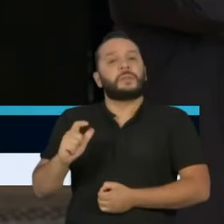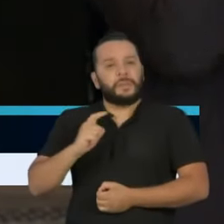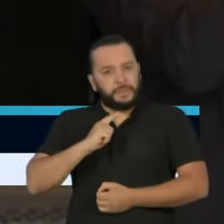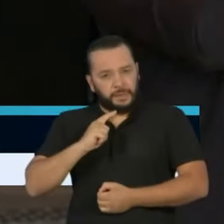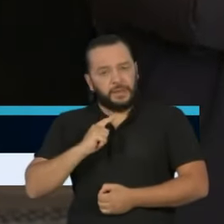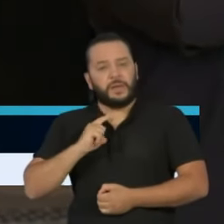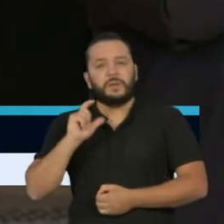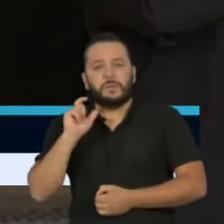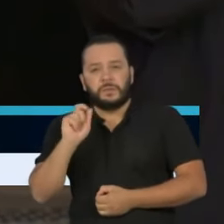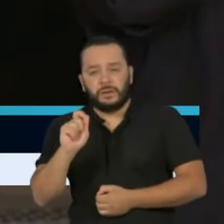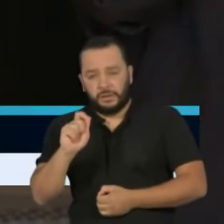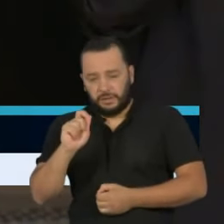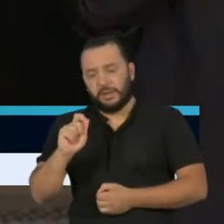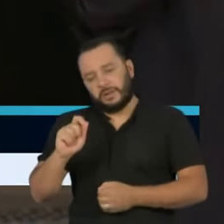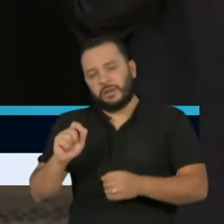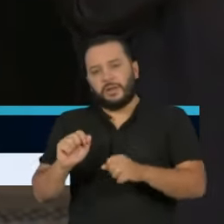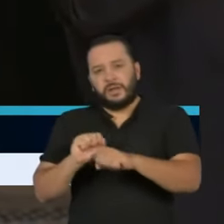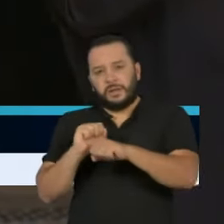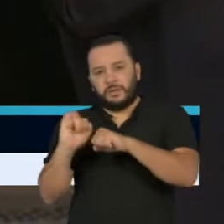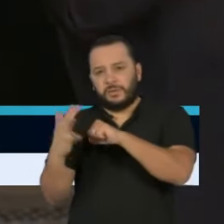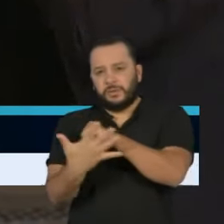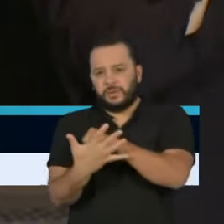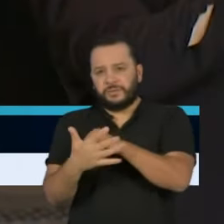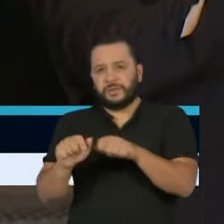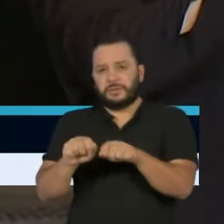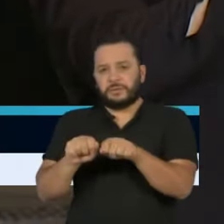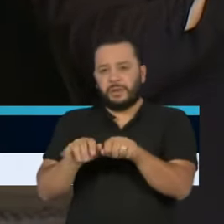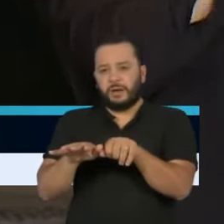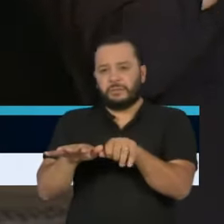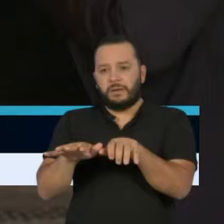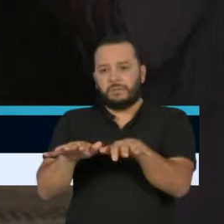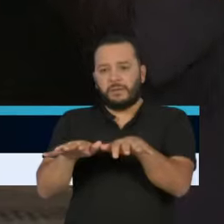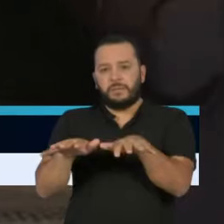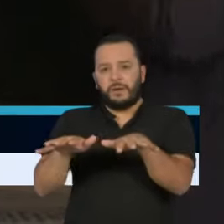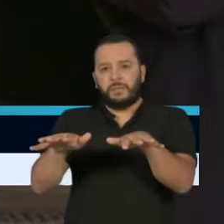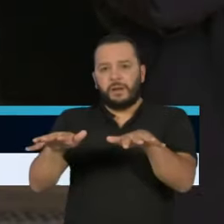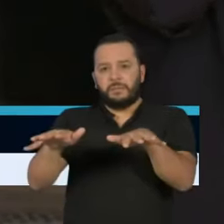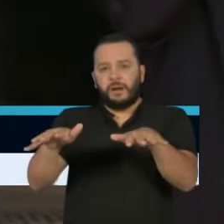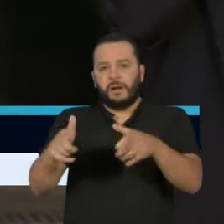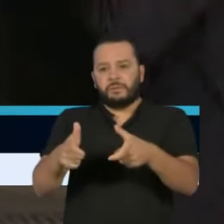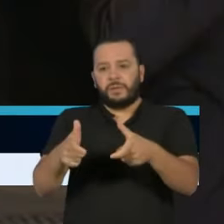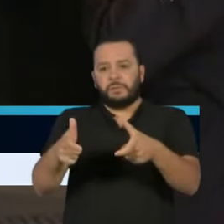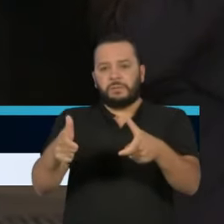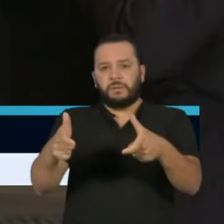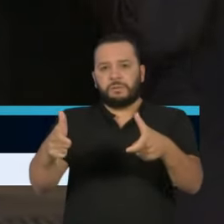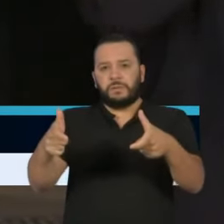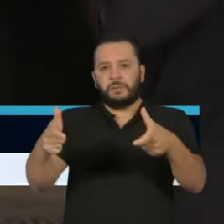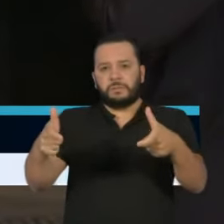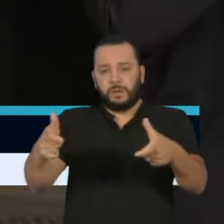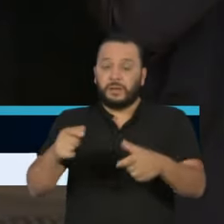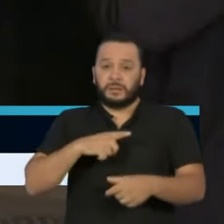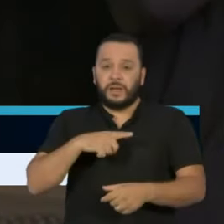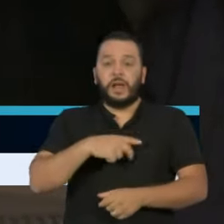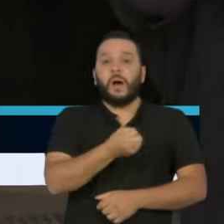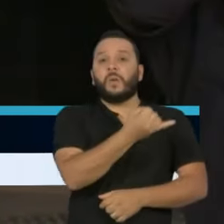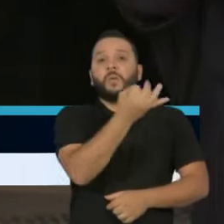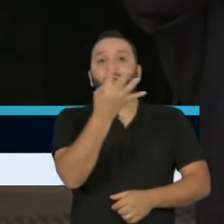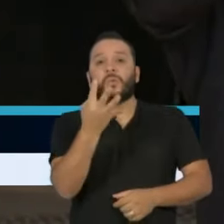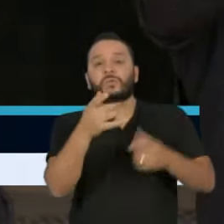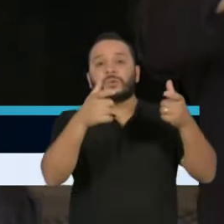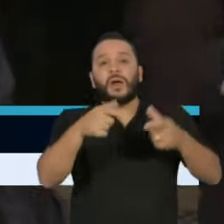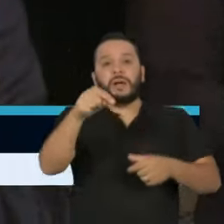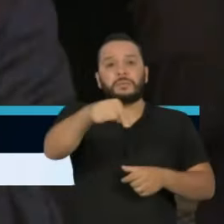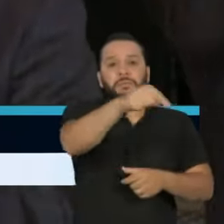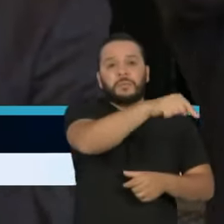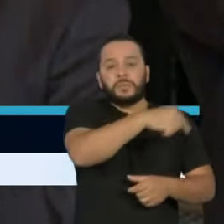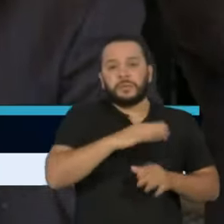progressão da epidemia, ainda numa fase ascendente, diferente da fase de estabilização que foi conseguida